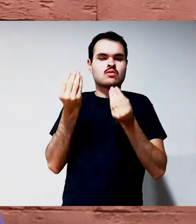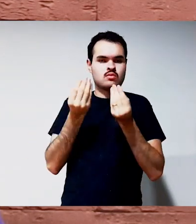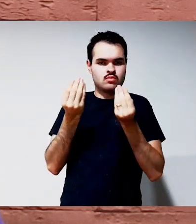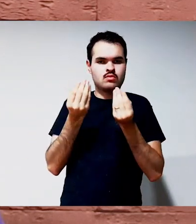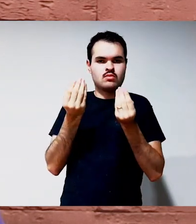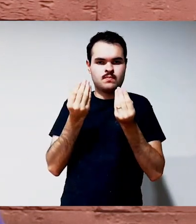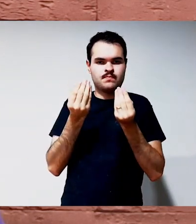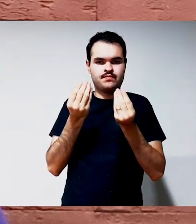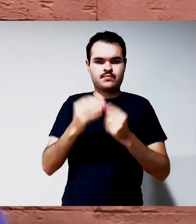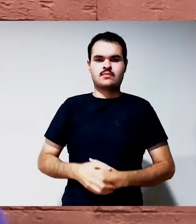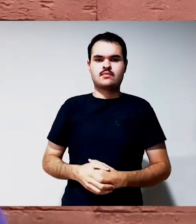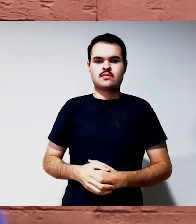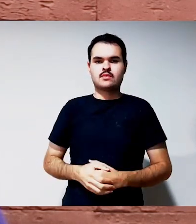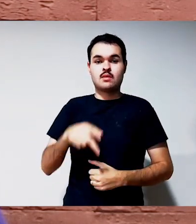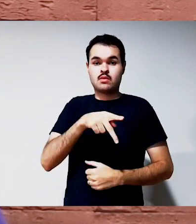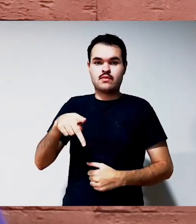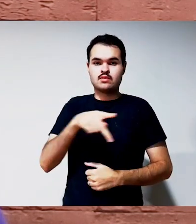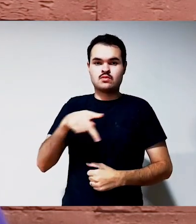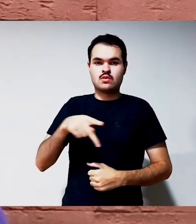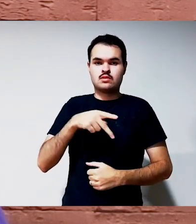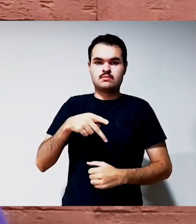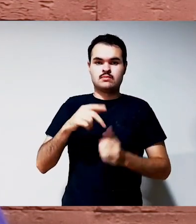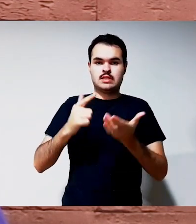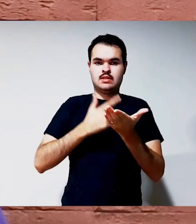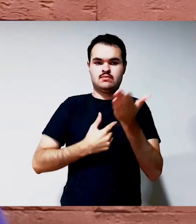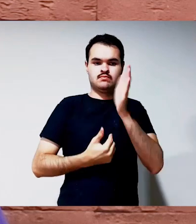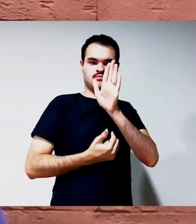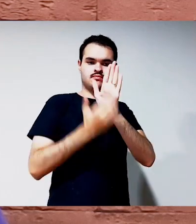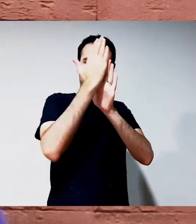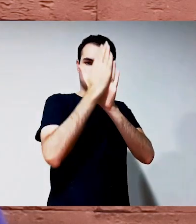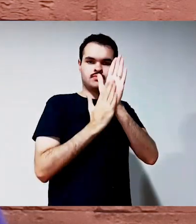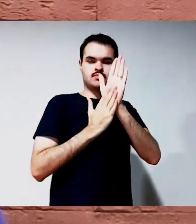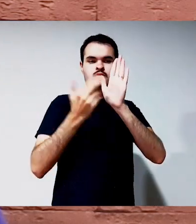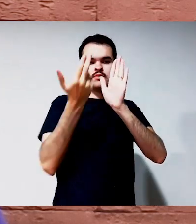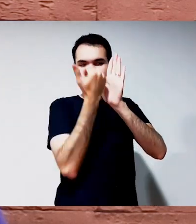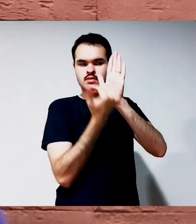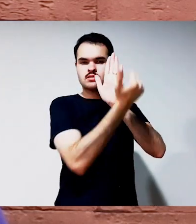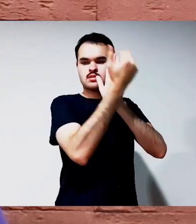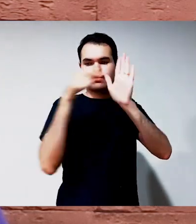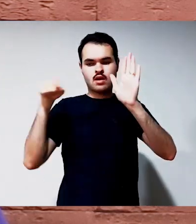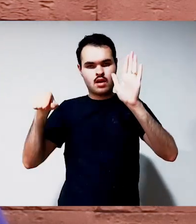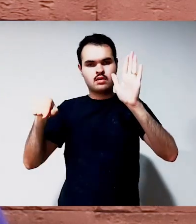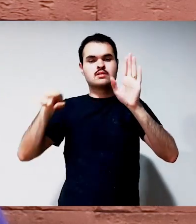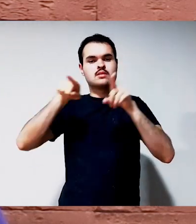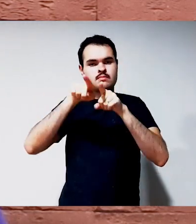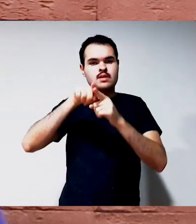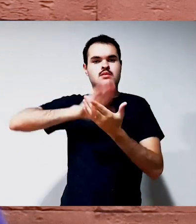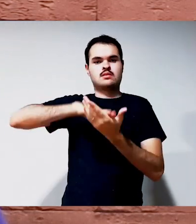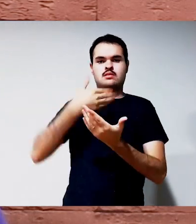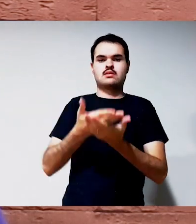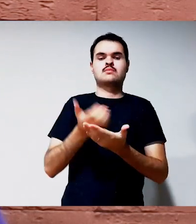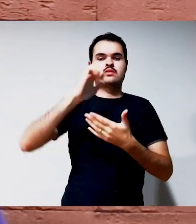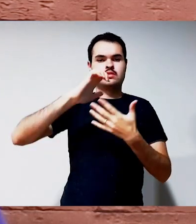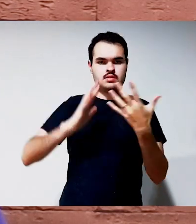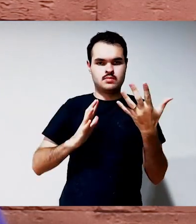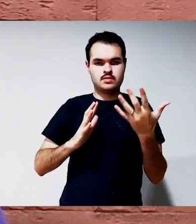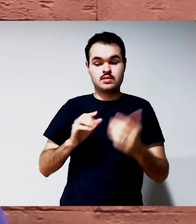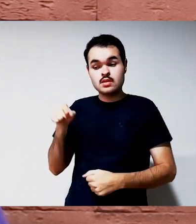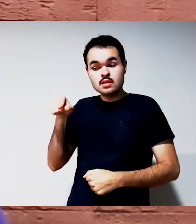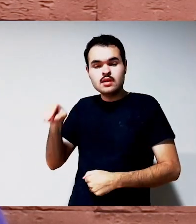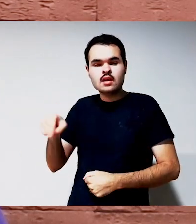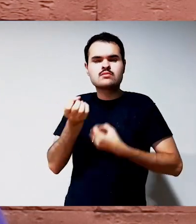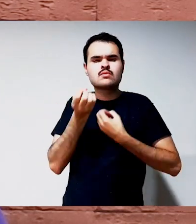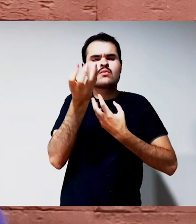por meio do Enem. A professora Adileia, ela está retratada aqui na capa do livro e ela também é intérprete de libras.